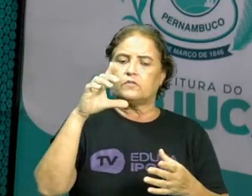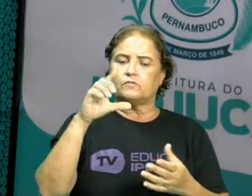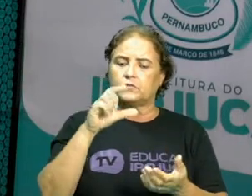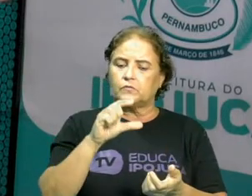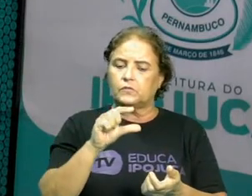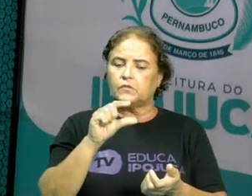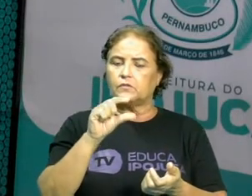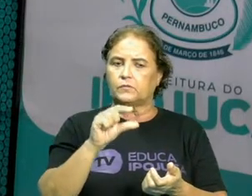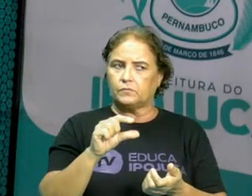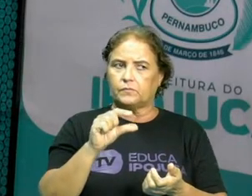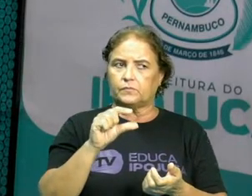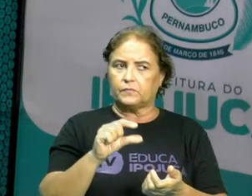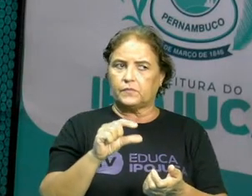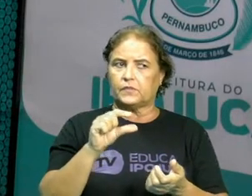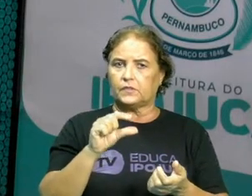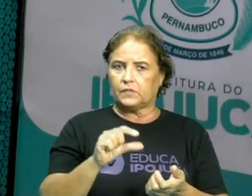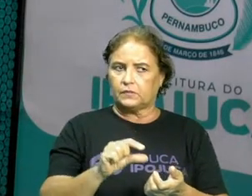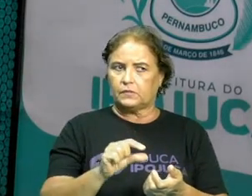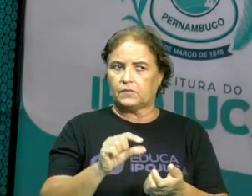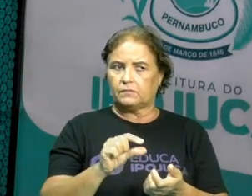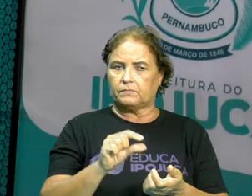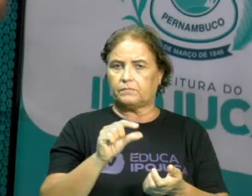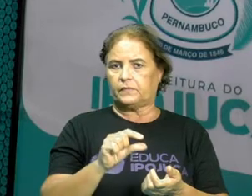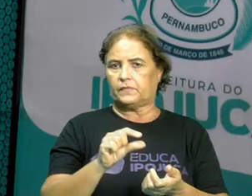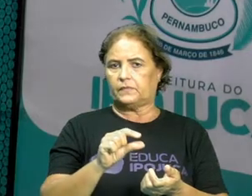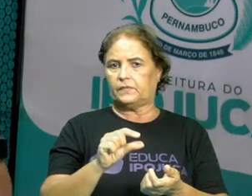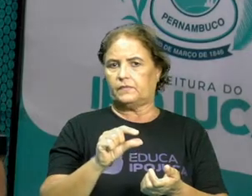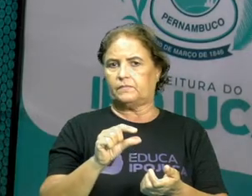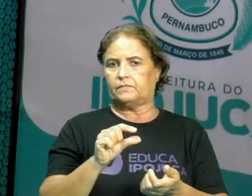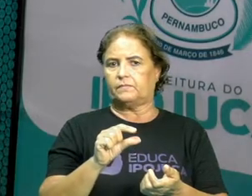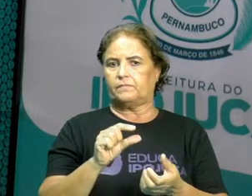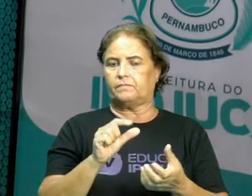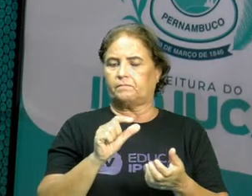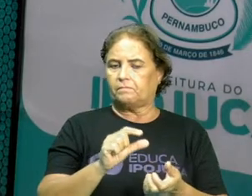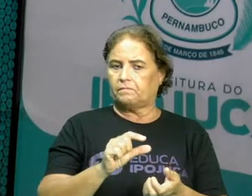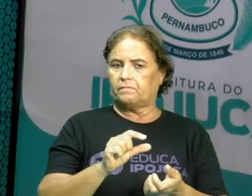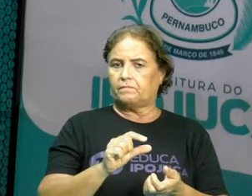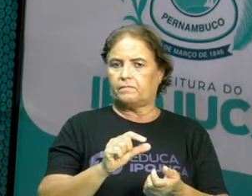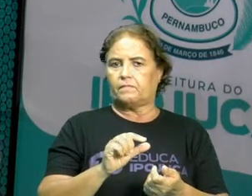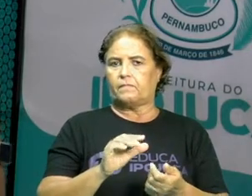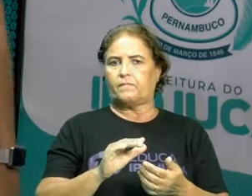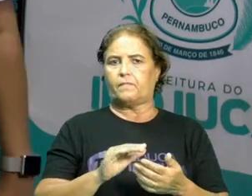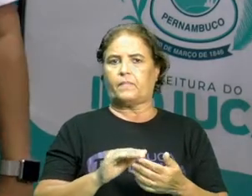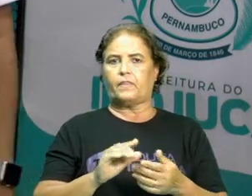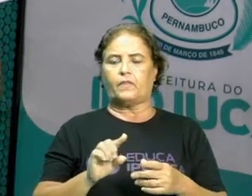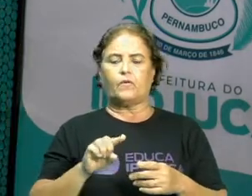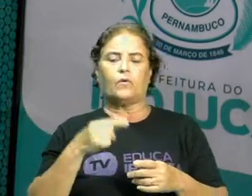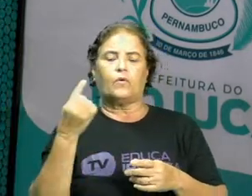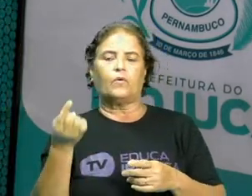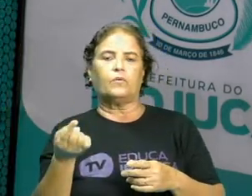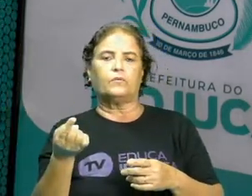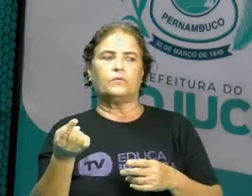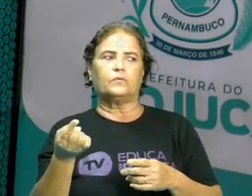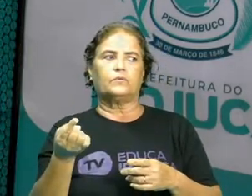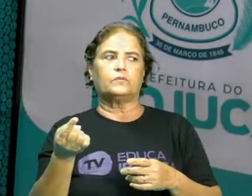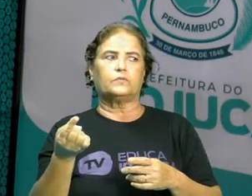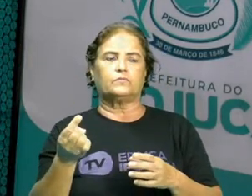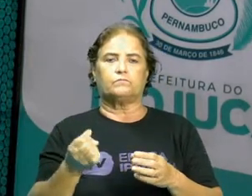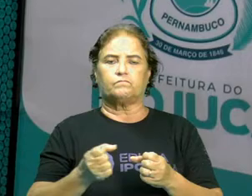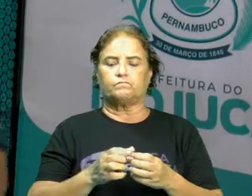comprimida. Ela vai continuar com o volume reduzido. Uma outra é a